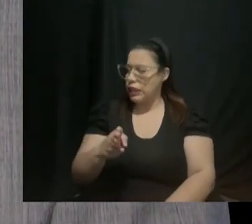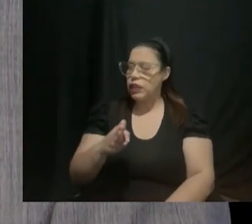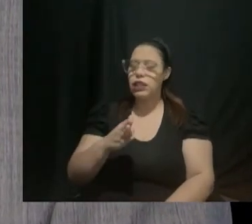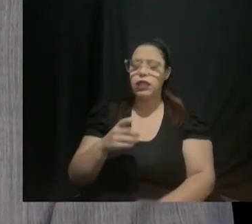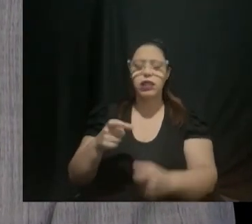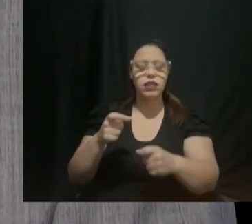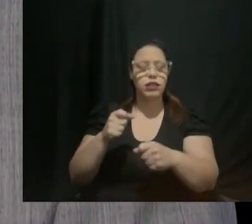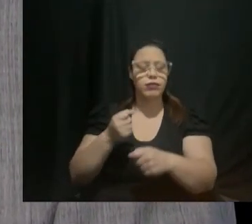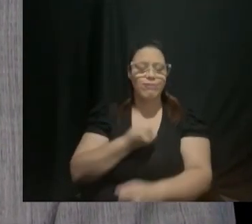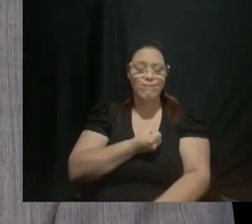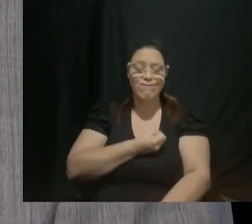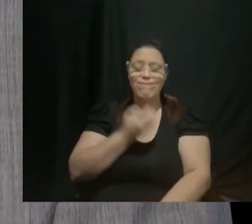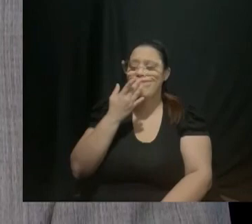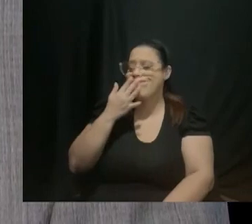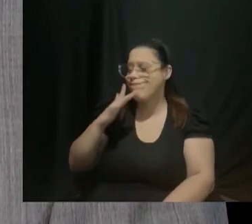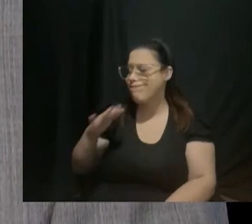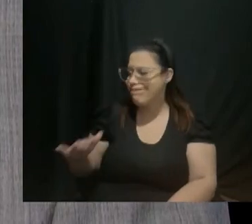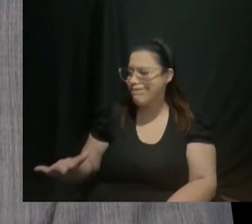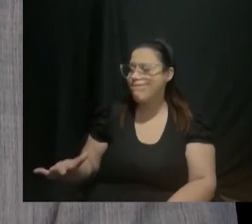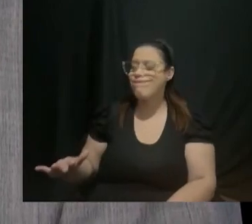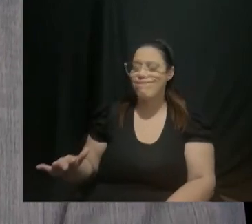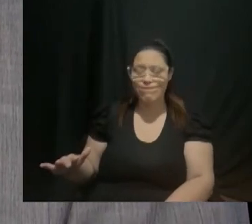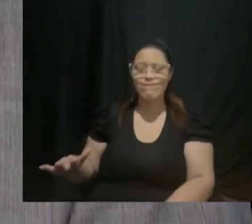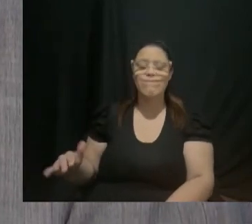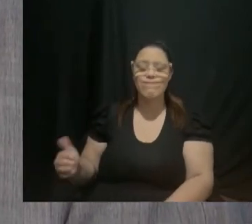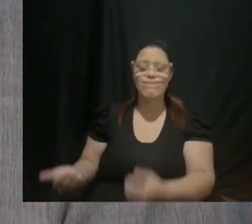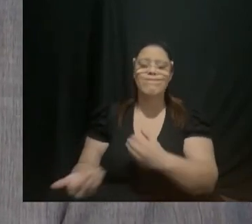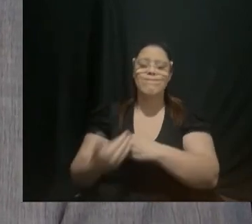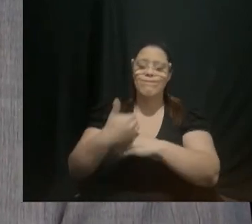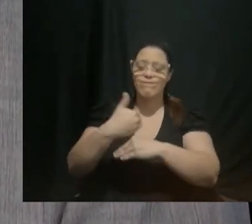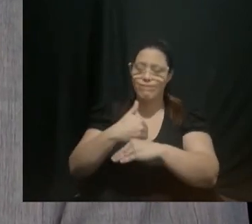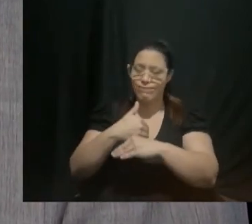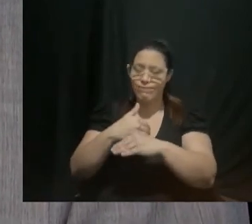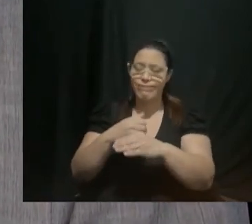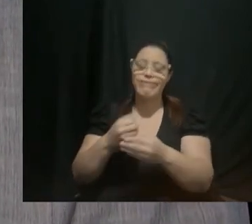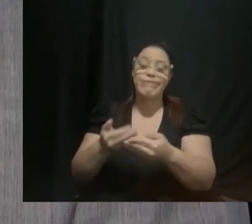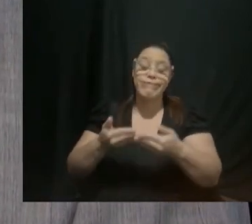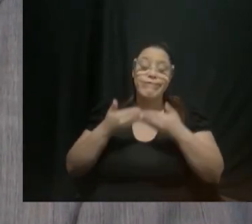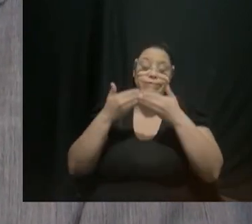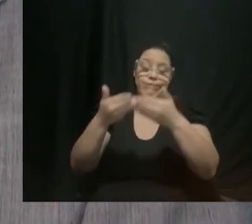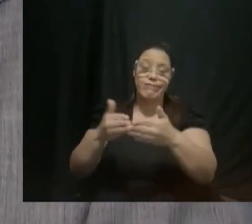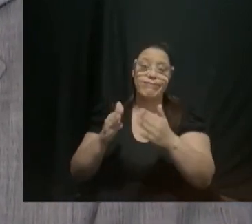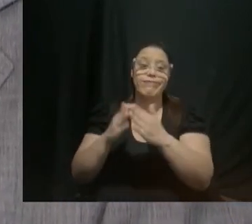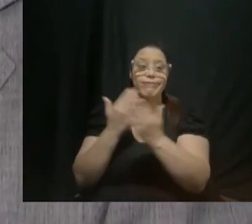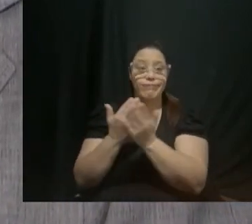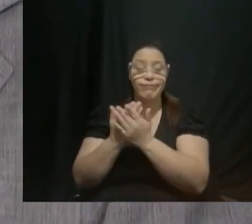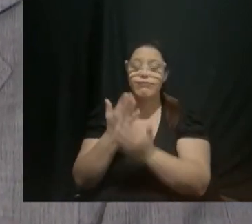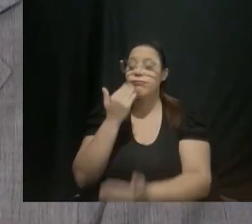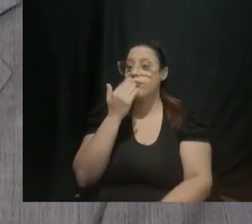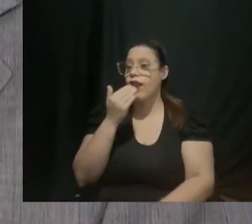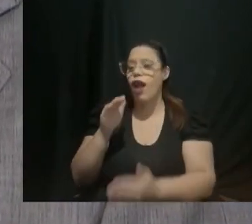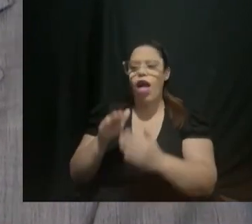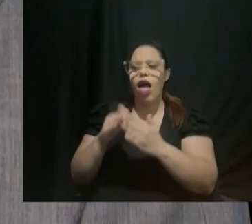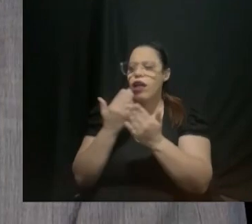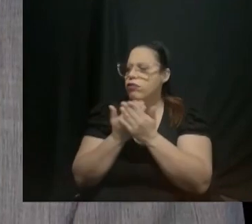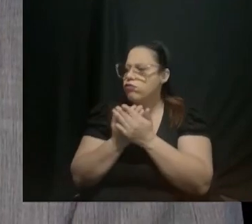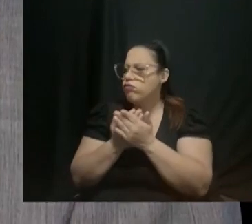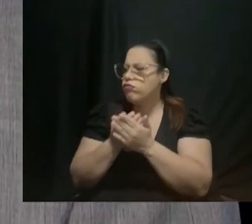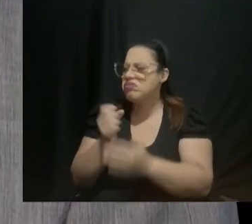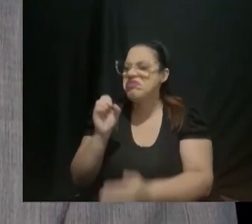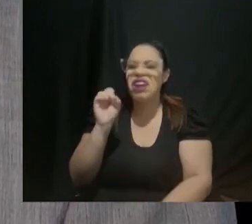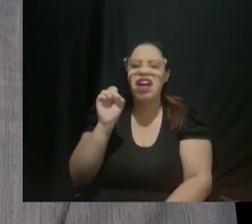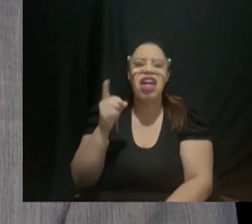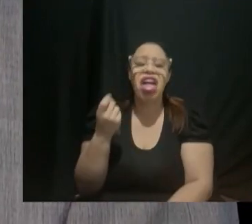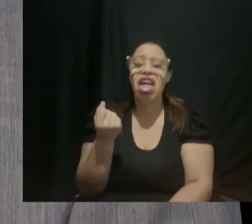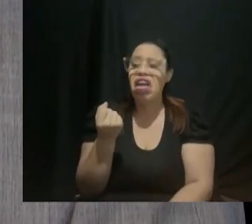e aí entra o papel da escola alimentação escolar às vezes é a única refeição que uma criança